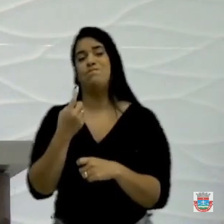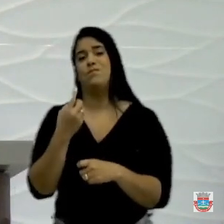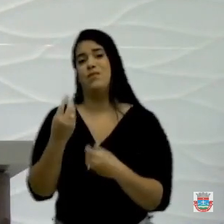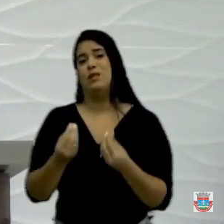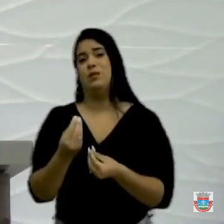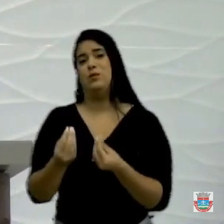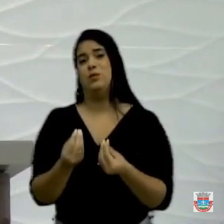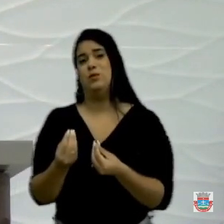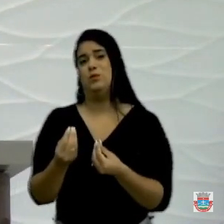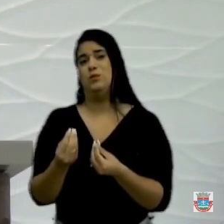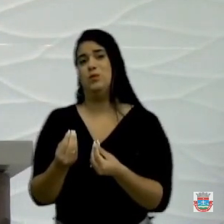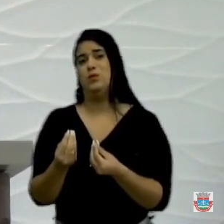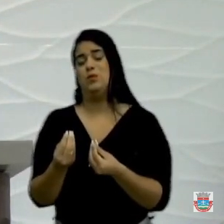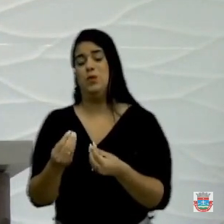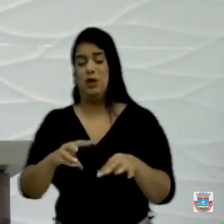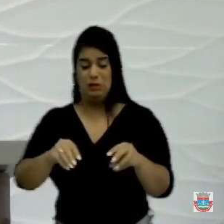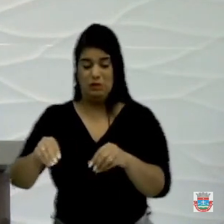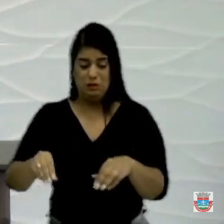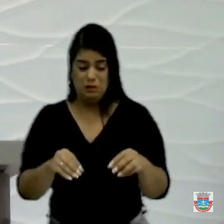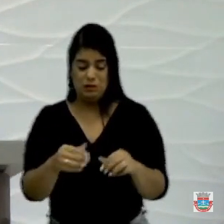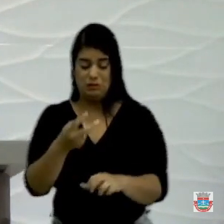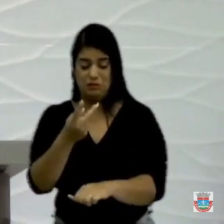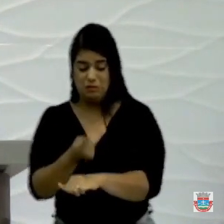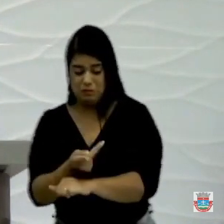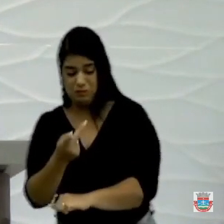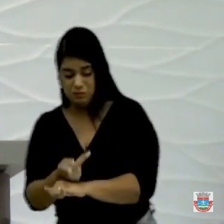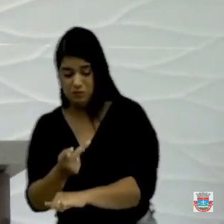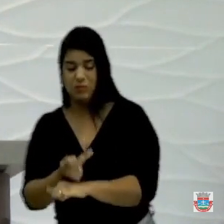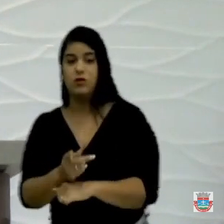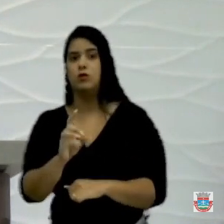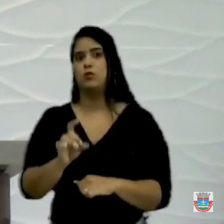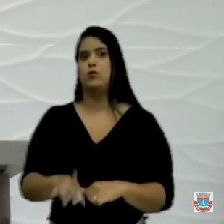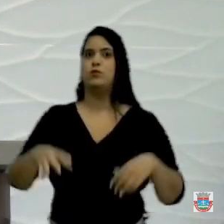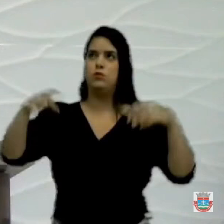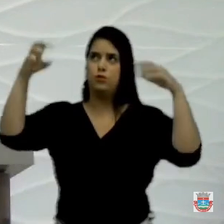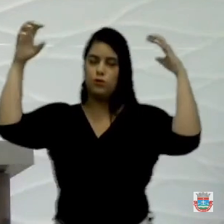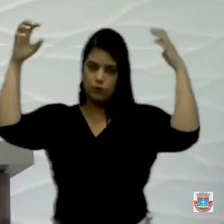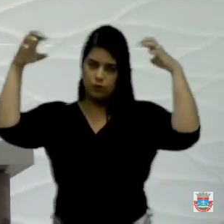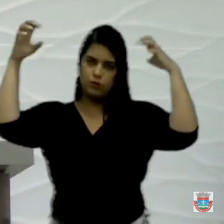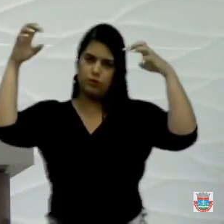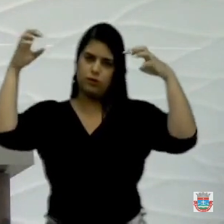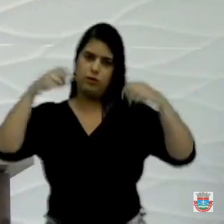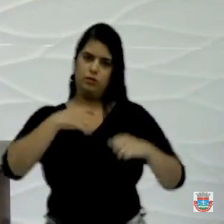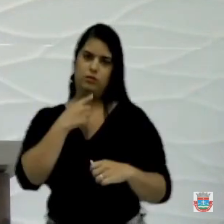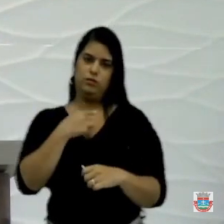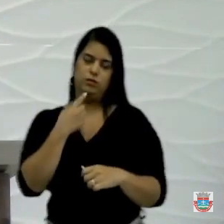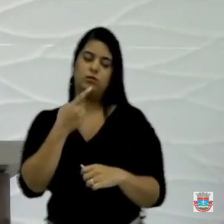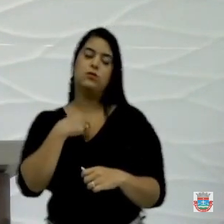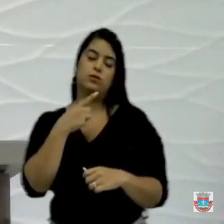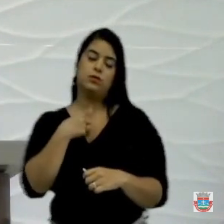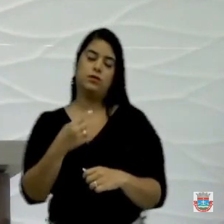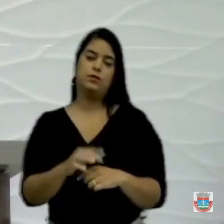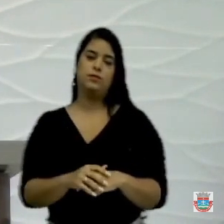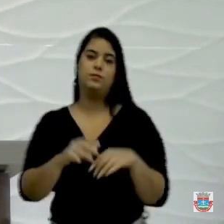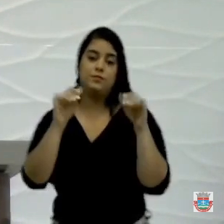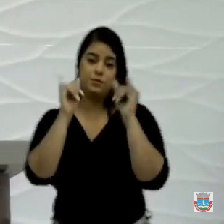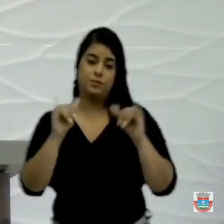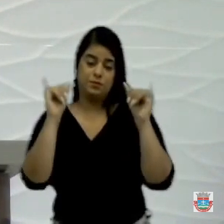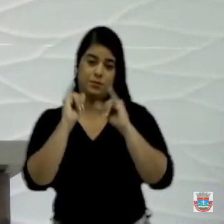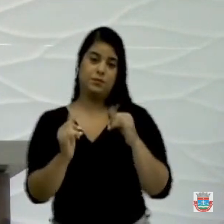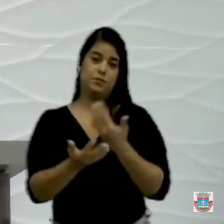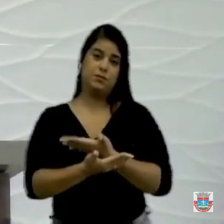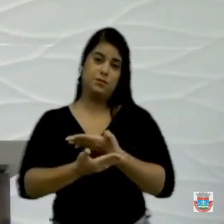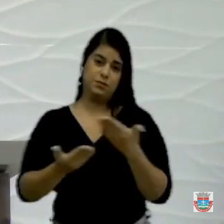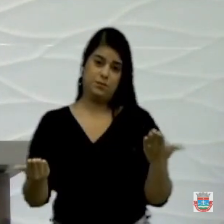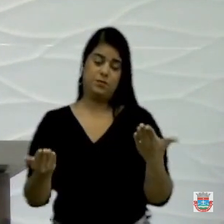solo duro. Só ar é quando está chovendo. Mas a gente vai atender a todos vocês. E quero dizer a cada um de vocês que a